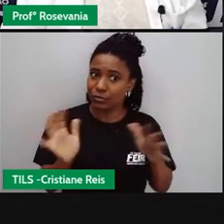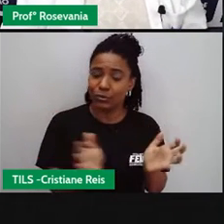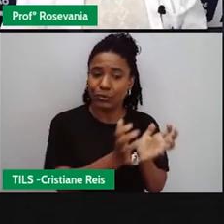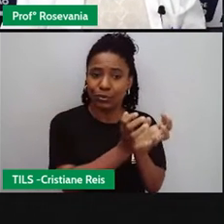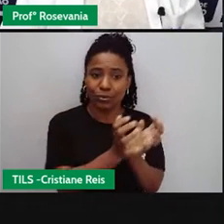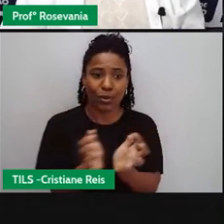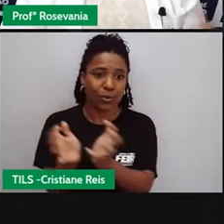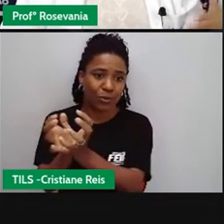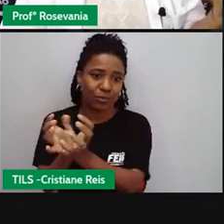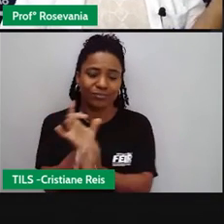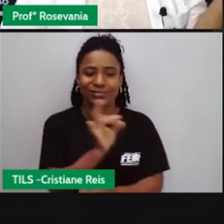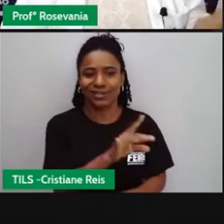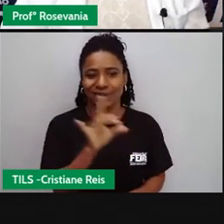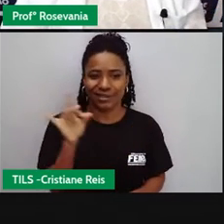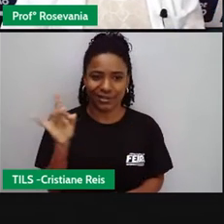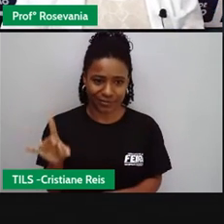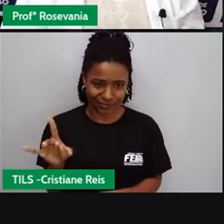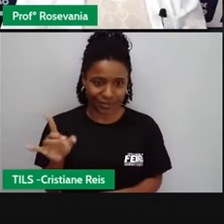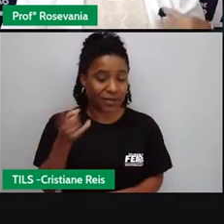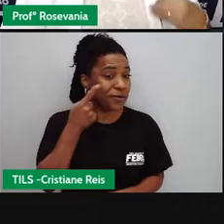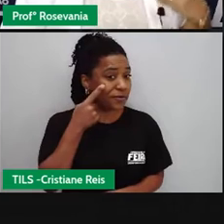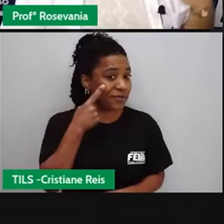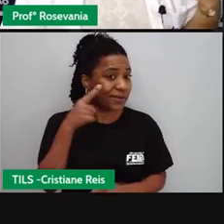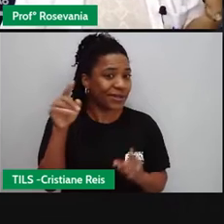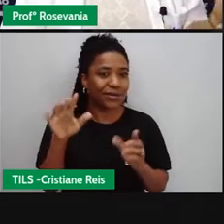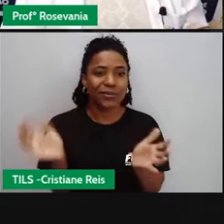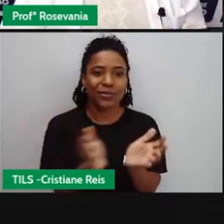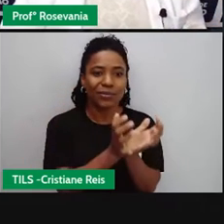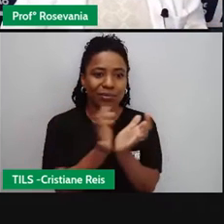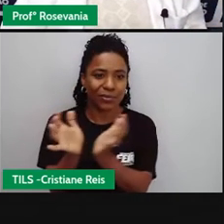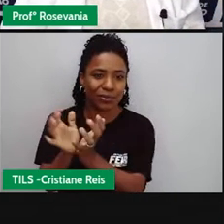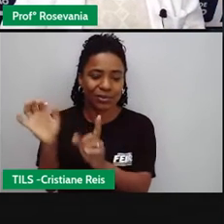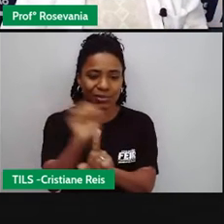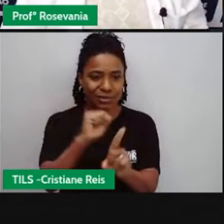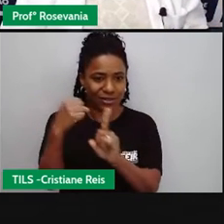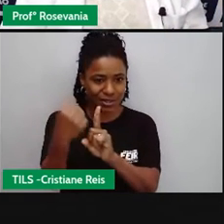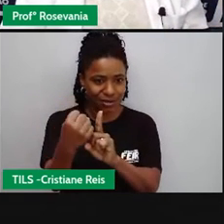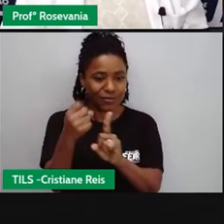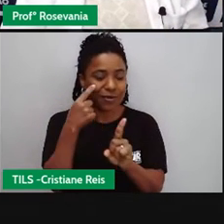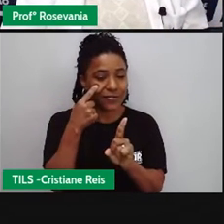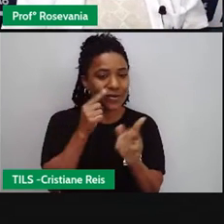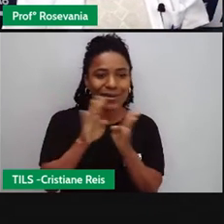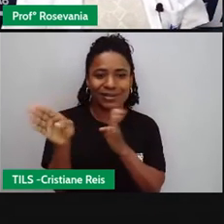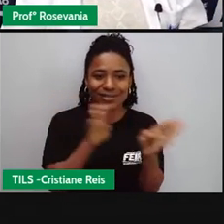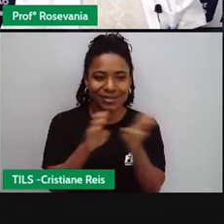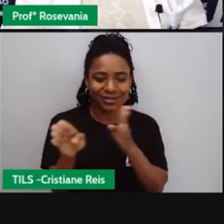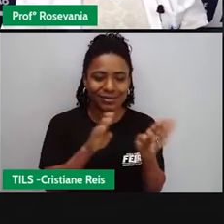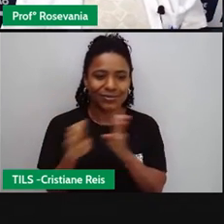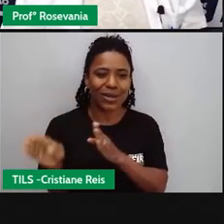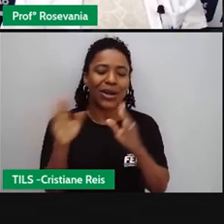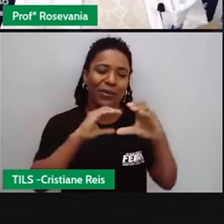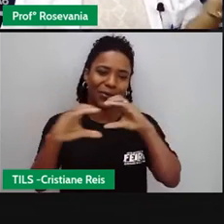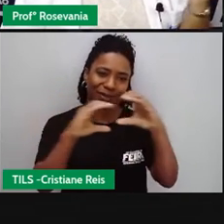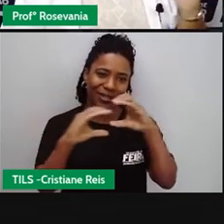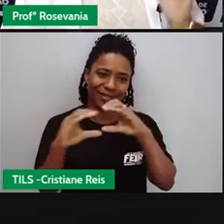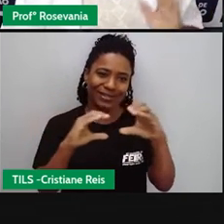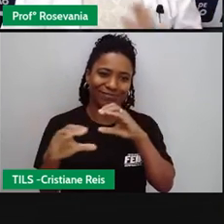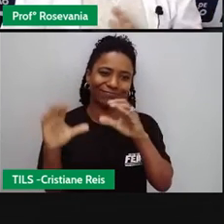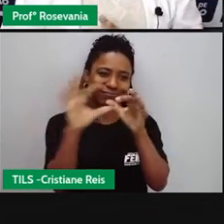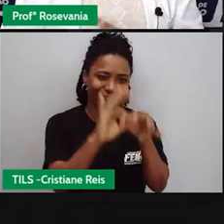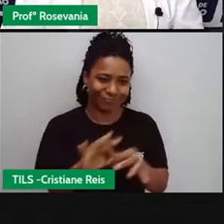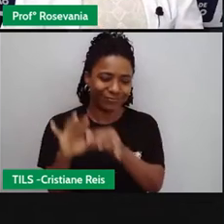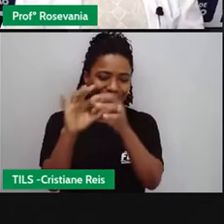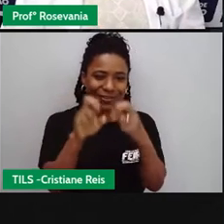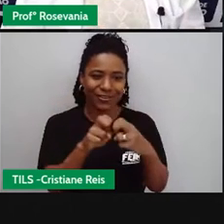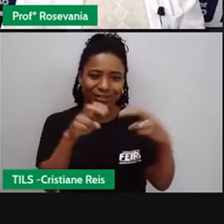À medida que eu vou, né, subindo nas classes sociais, eu vou tendo mais acesso a esses meios de comunicação digital. E à medida